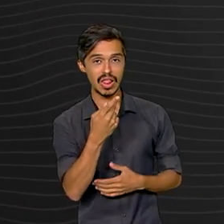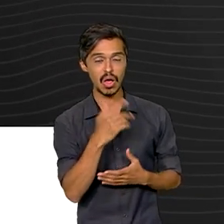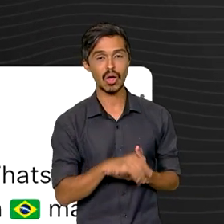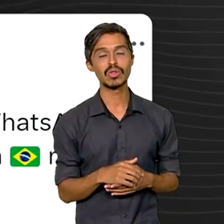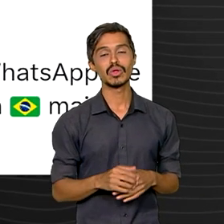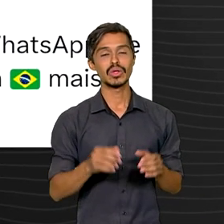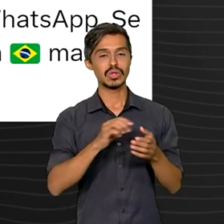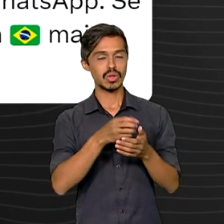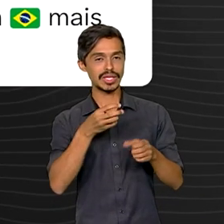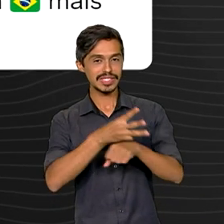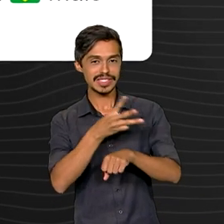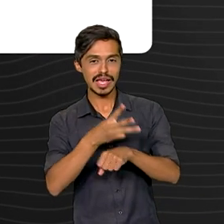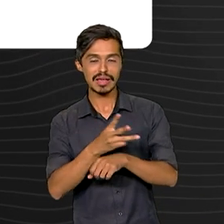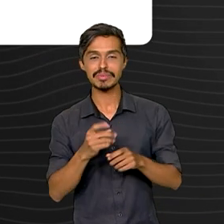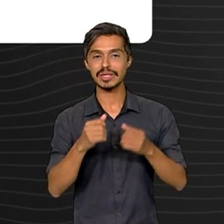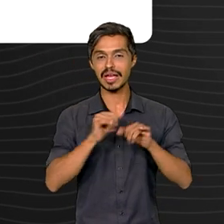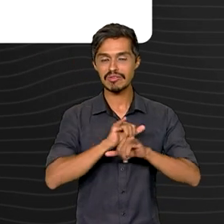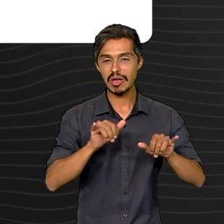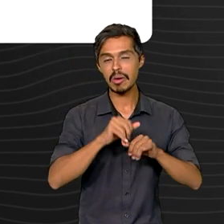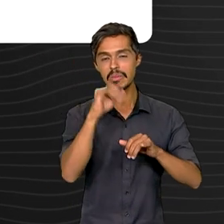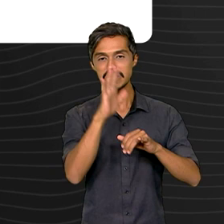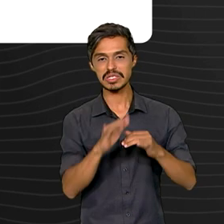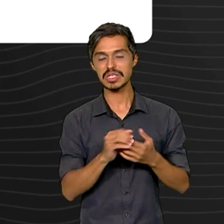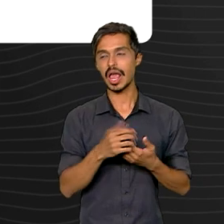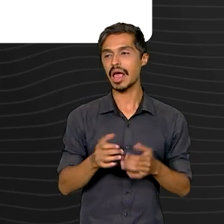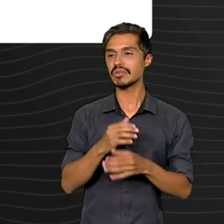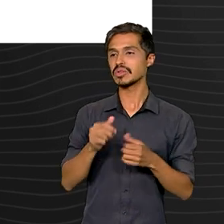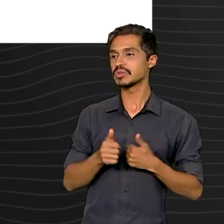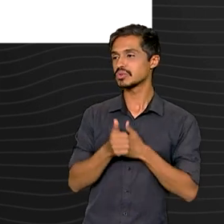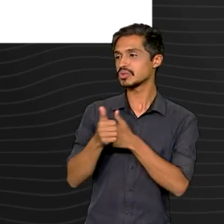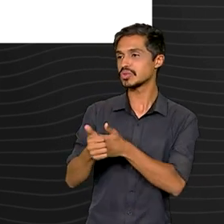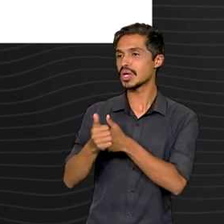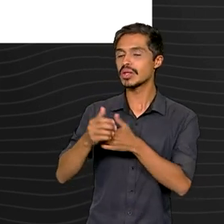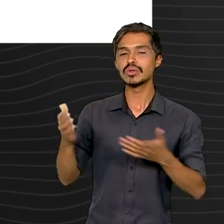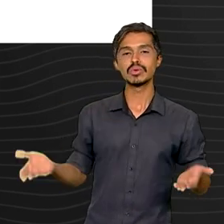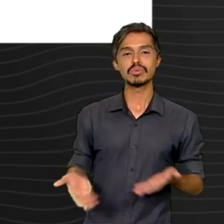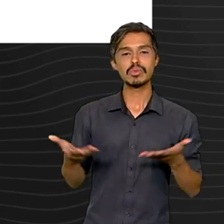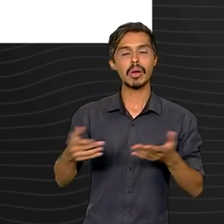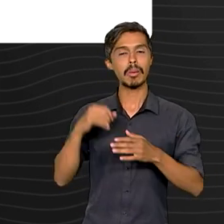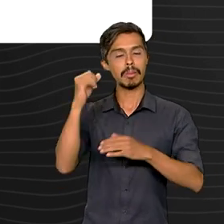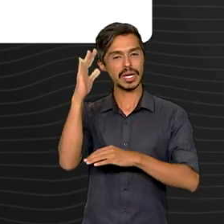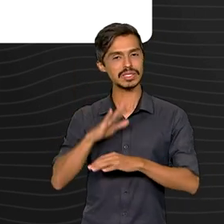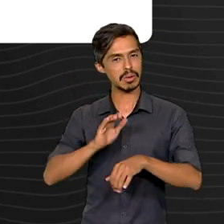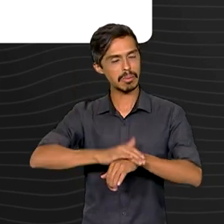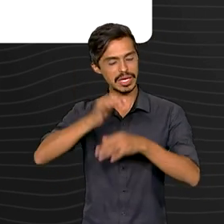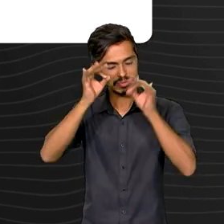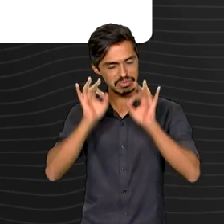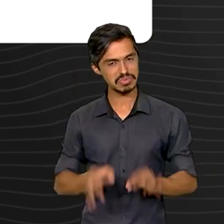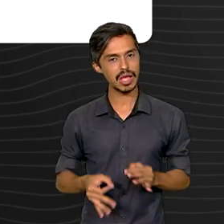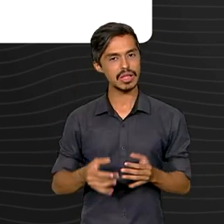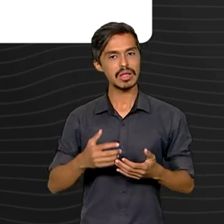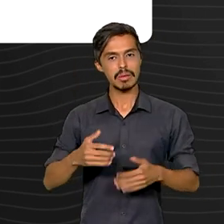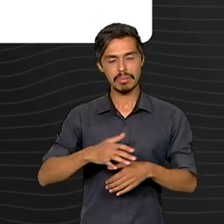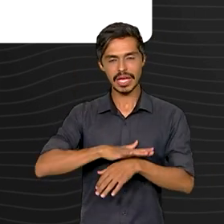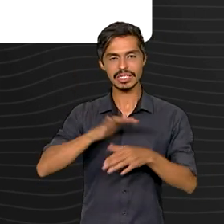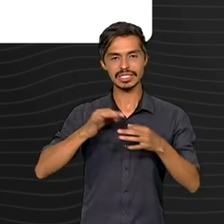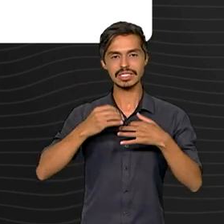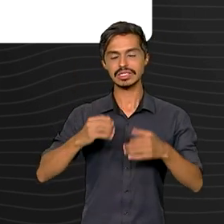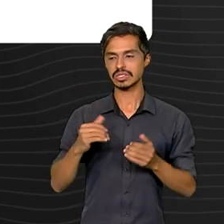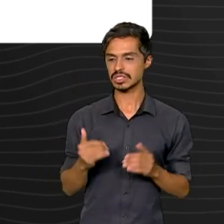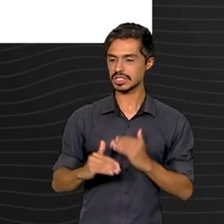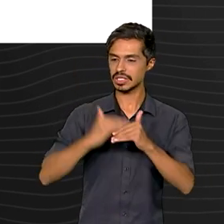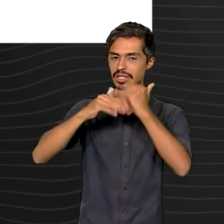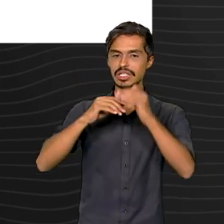no WhatsApp para que o brasileiro possa acompanhar e participar da construção de um Brasil mais justo, mais desenvolvido e